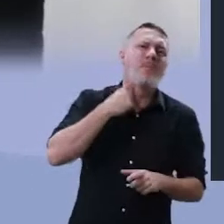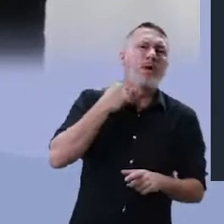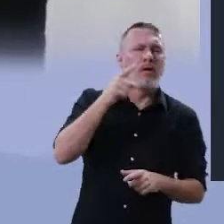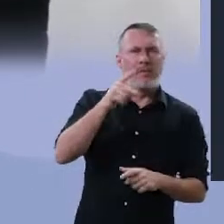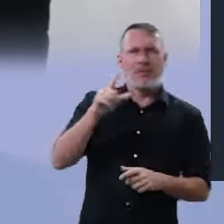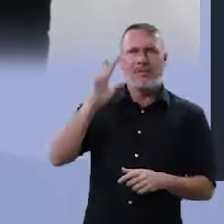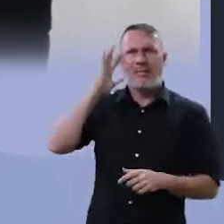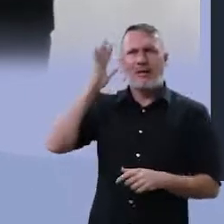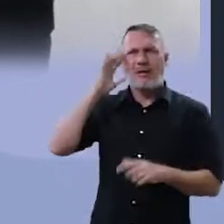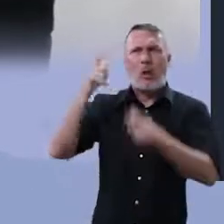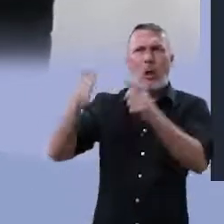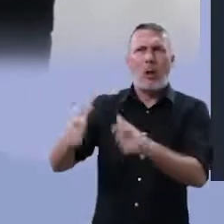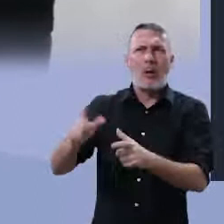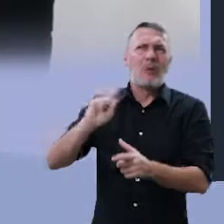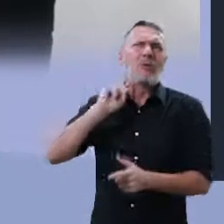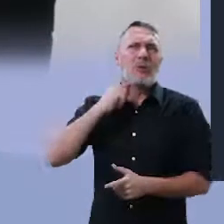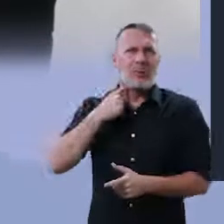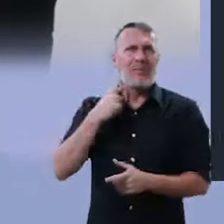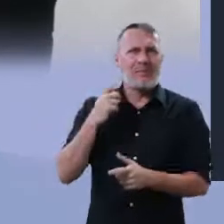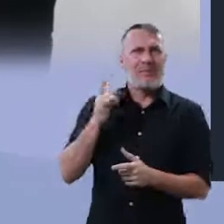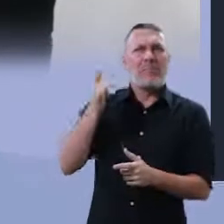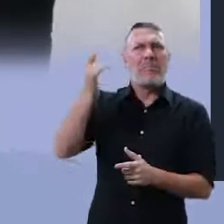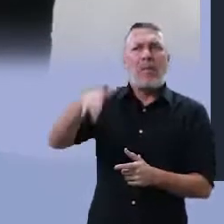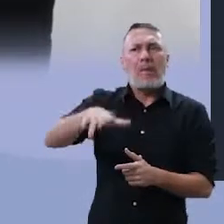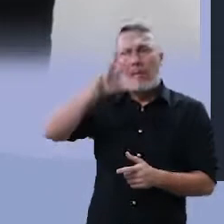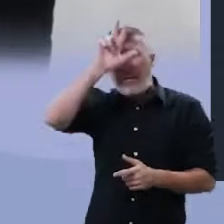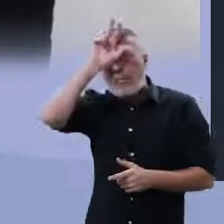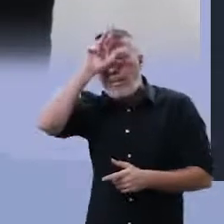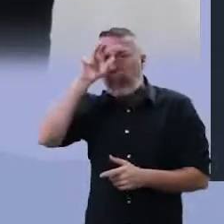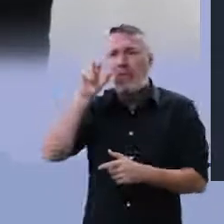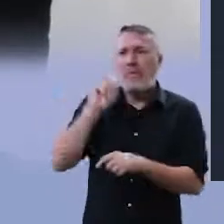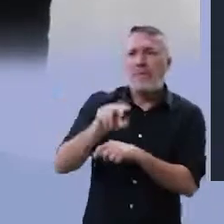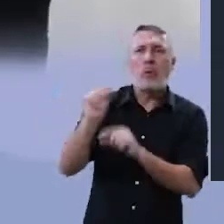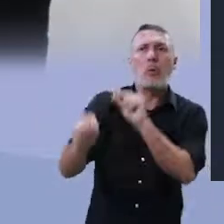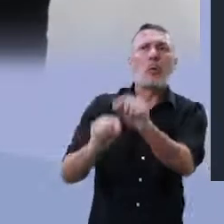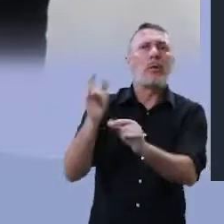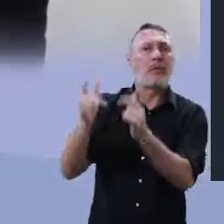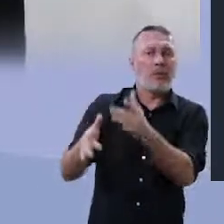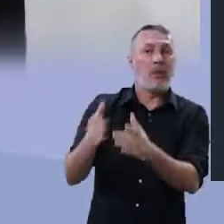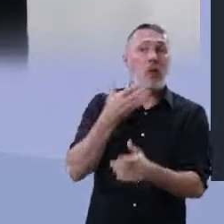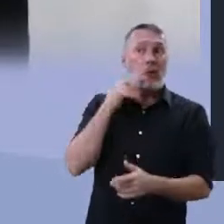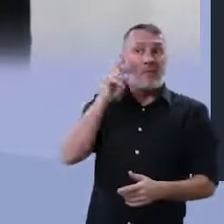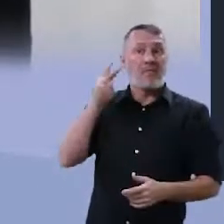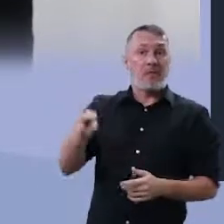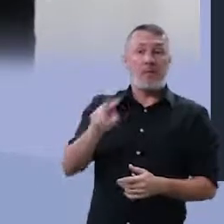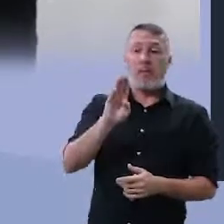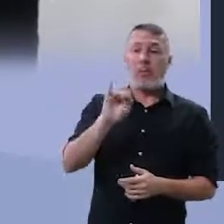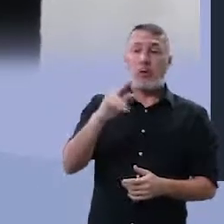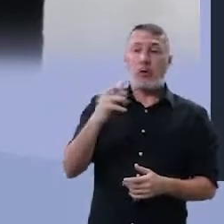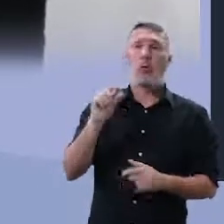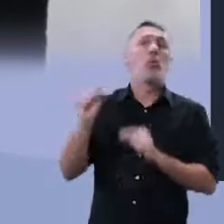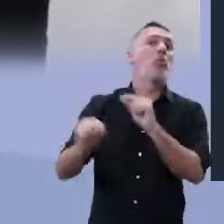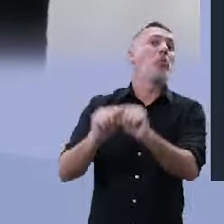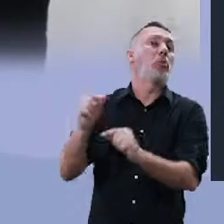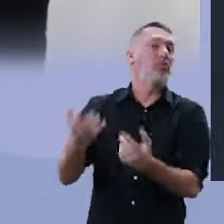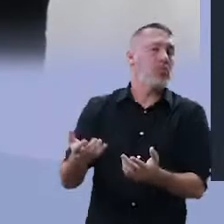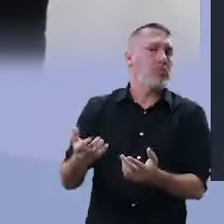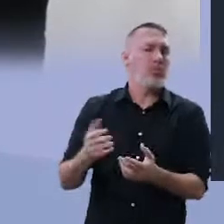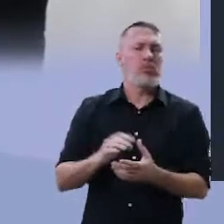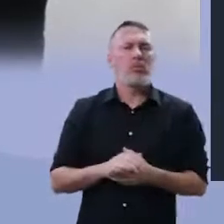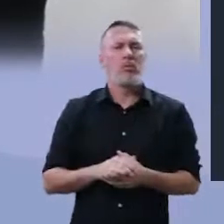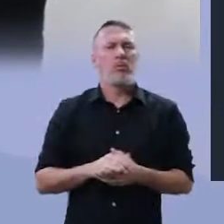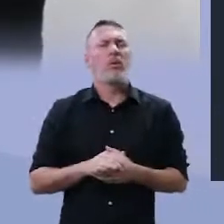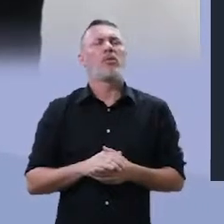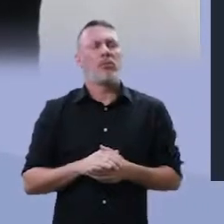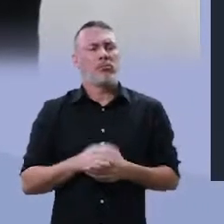pátio. Então você começa a imaginar um local muito sujo, cheio de lixo, de detritos. E esse bicho estava na imundície